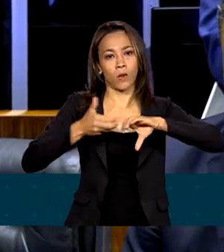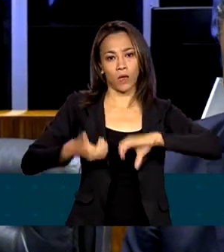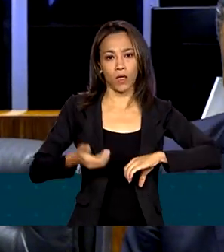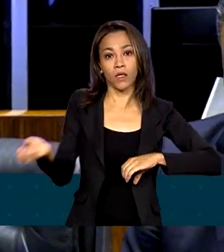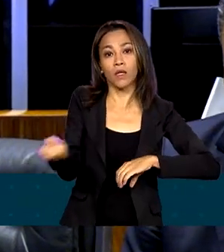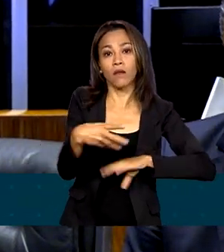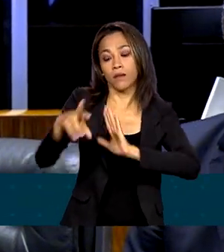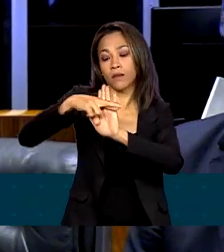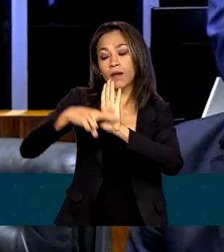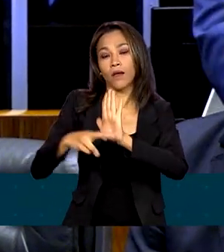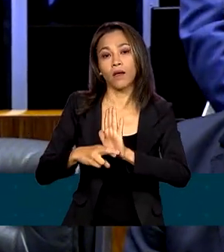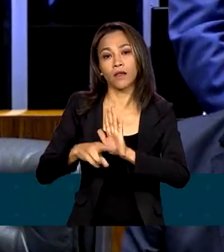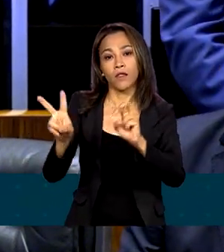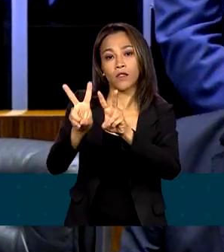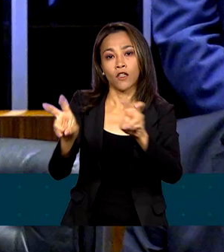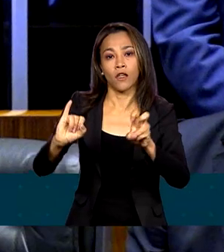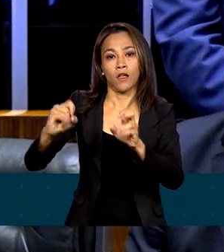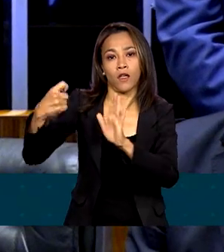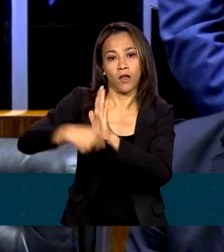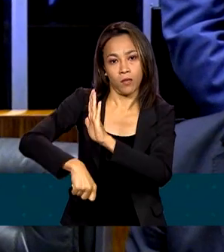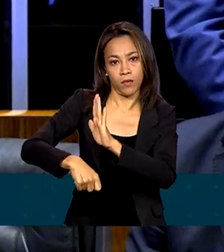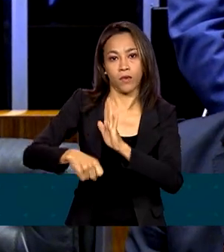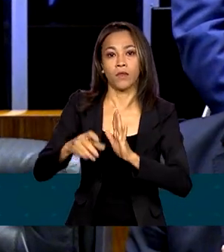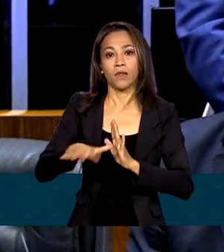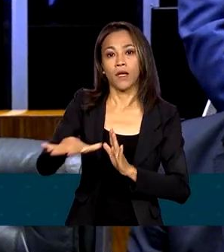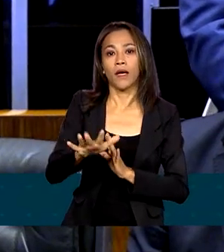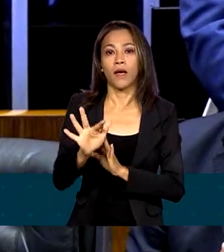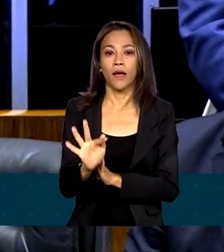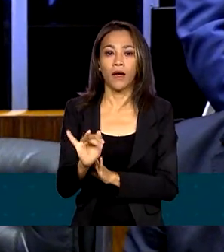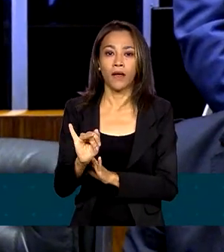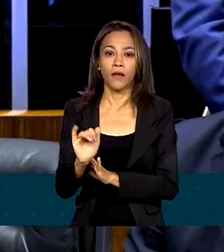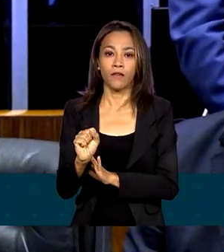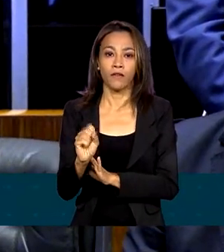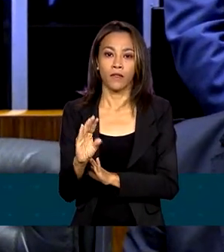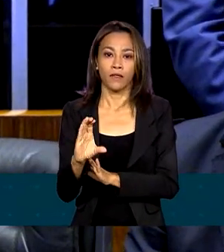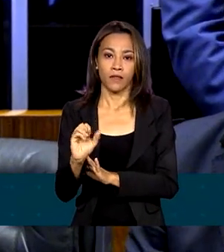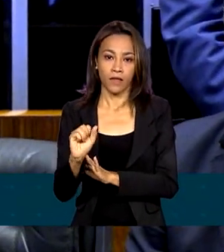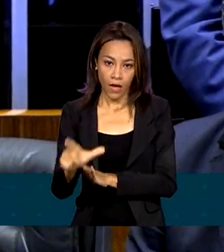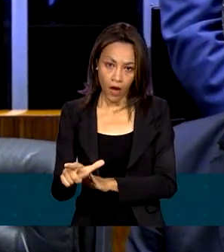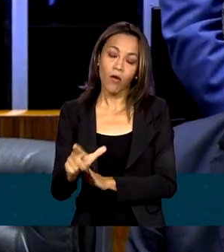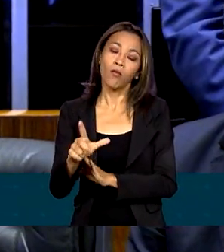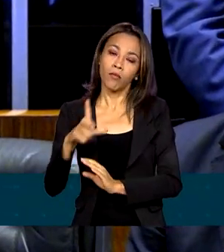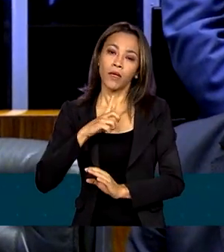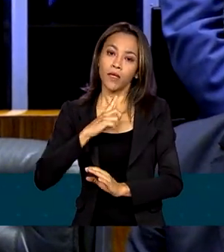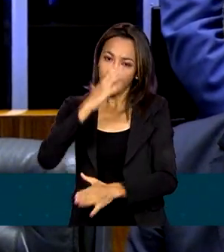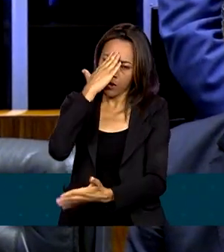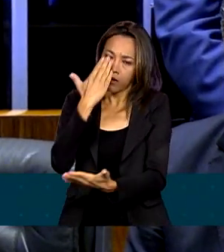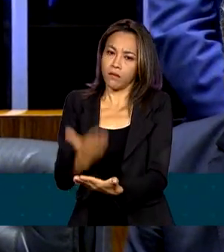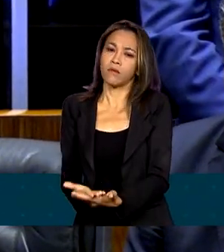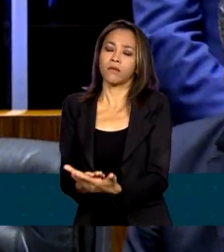fiscais que assegurem previsibilidade e credibilidade do nosso país.